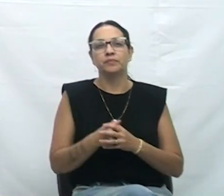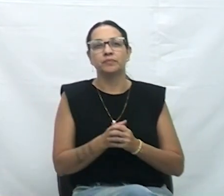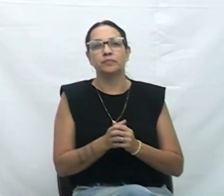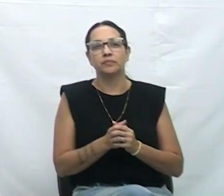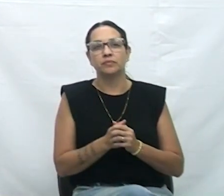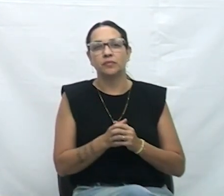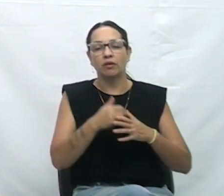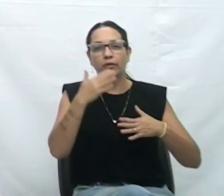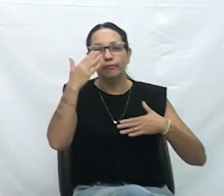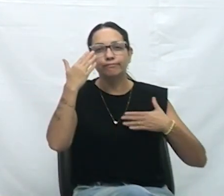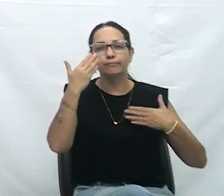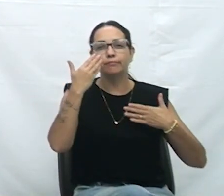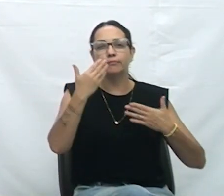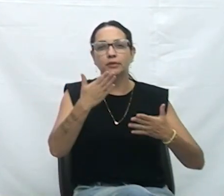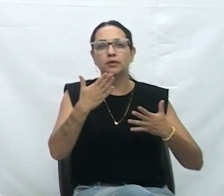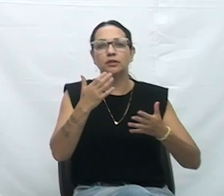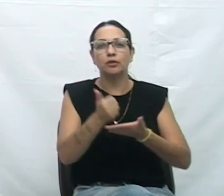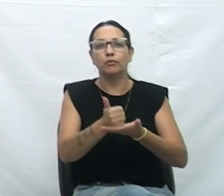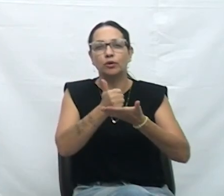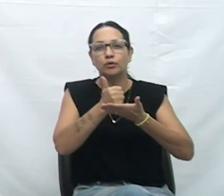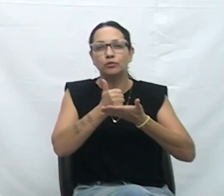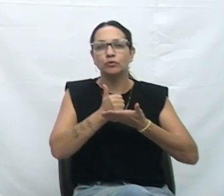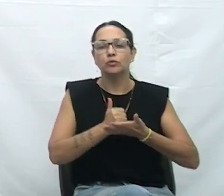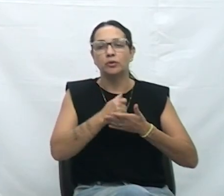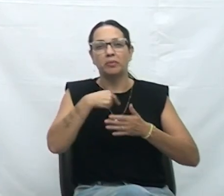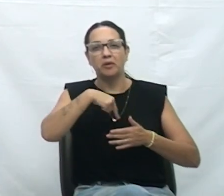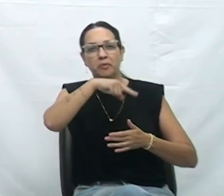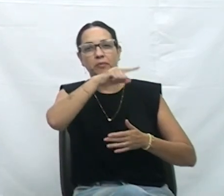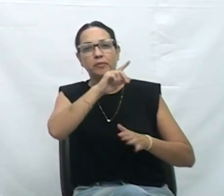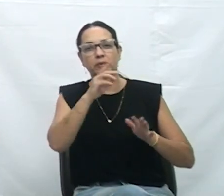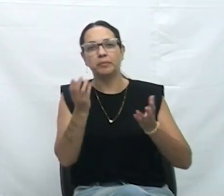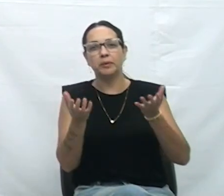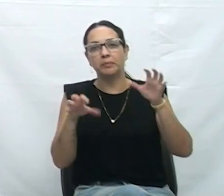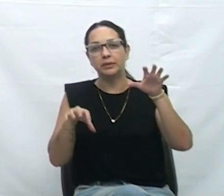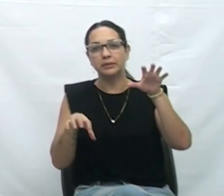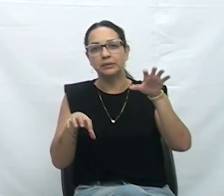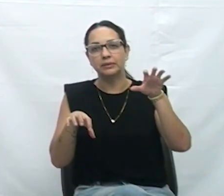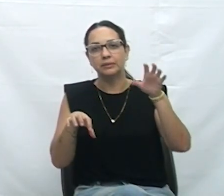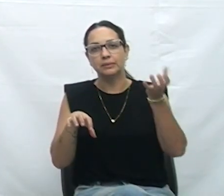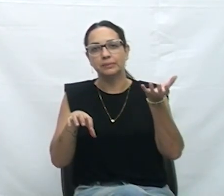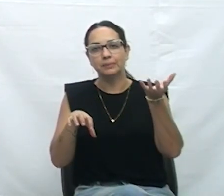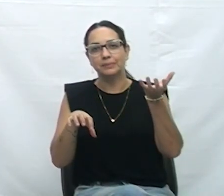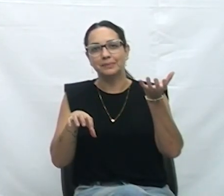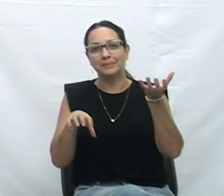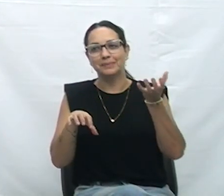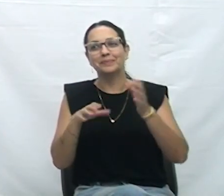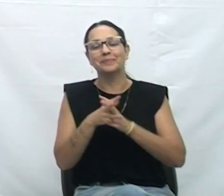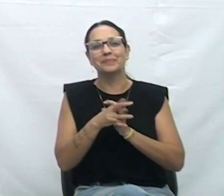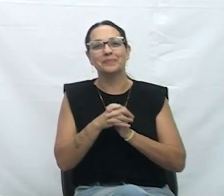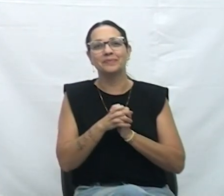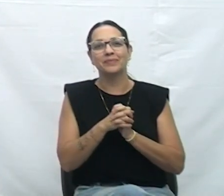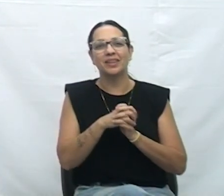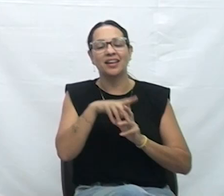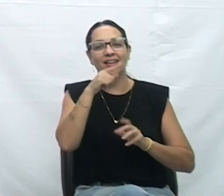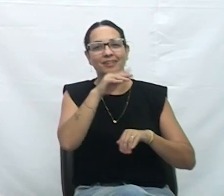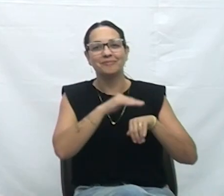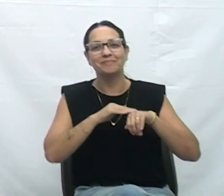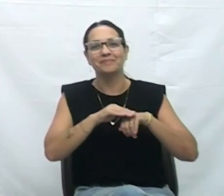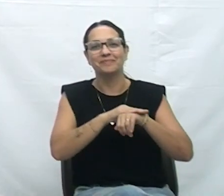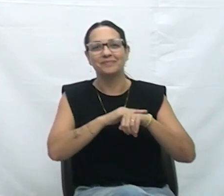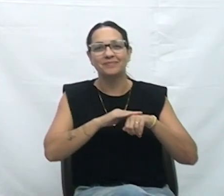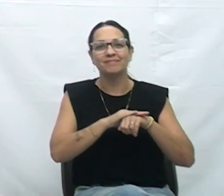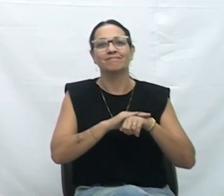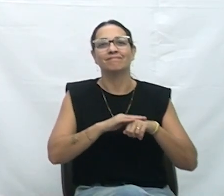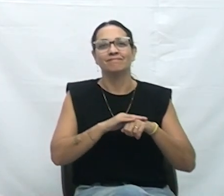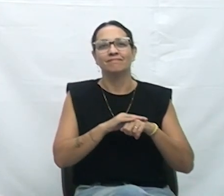para estar em Brasília, onde nós estivemos batendo em algumas portas, conversando. Uma das pautas que a gente trabalhou